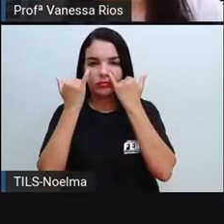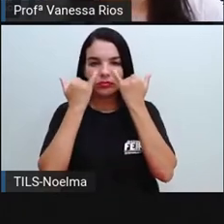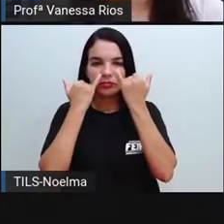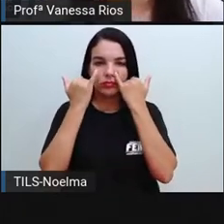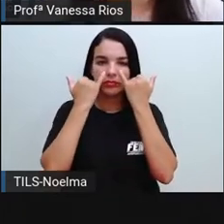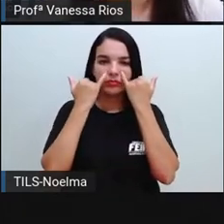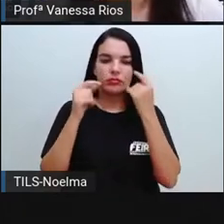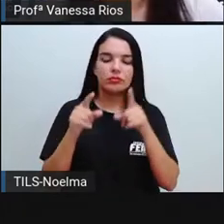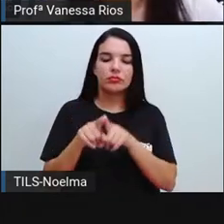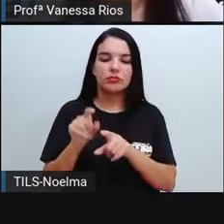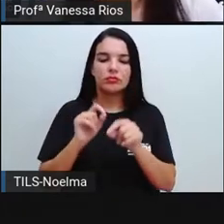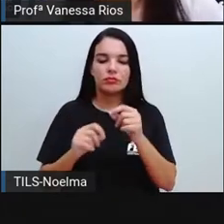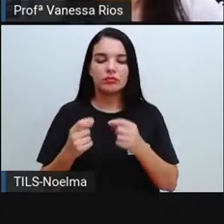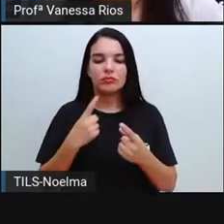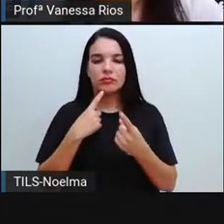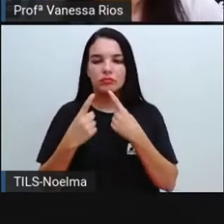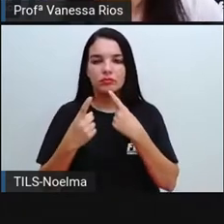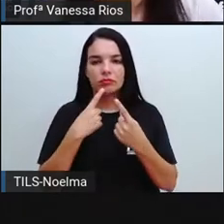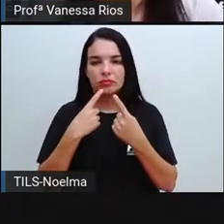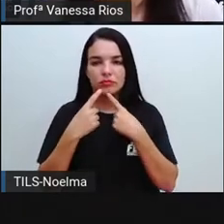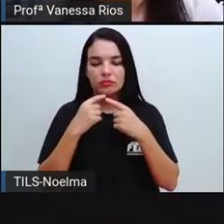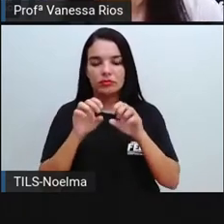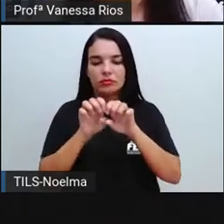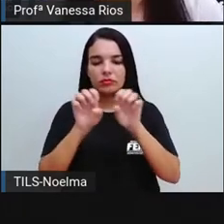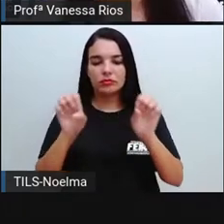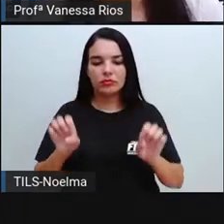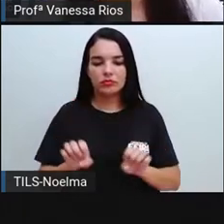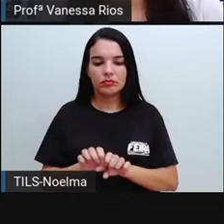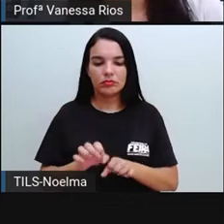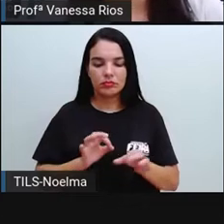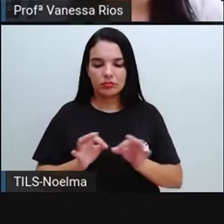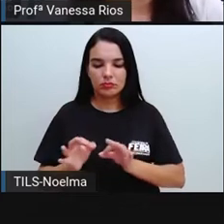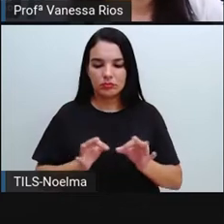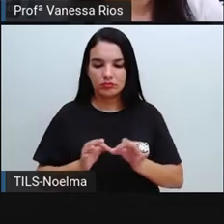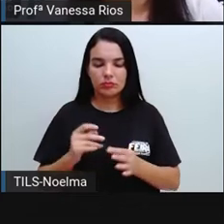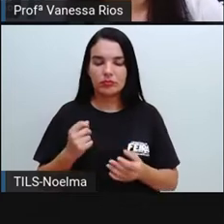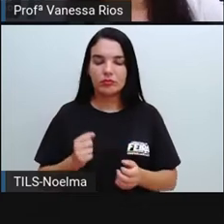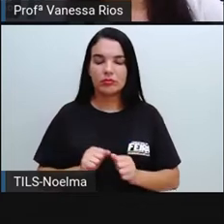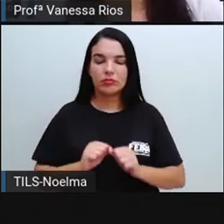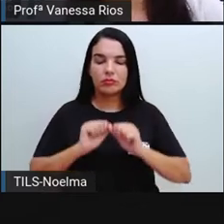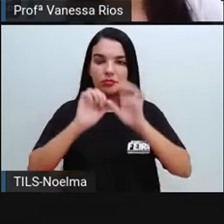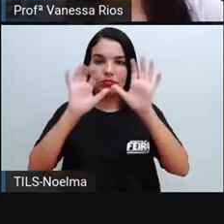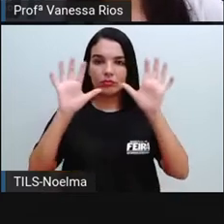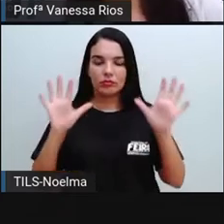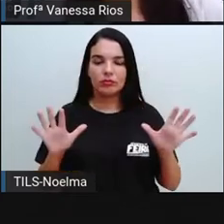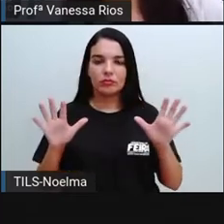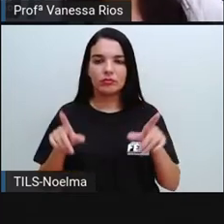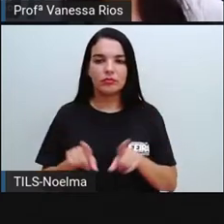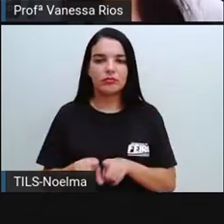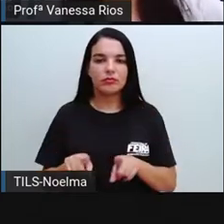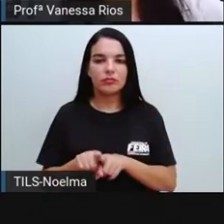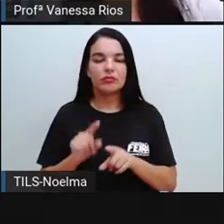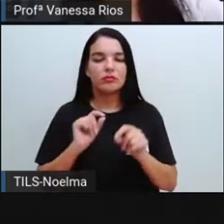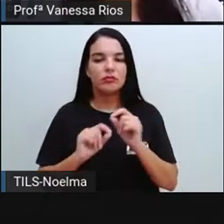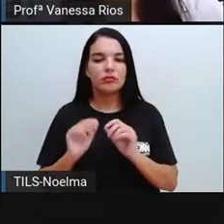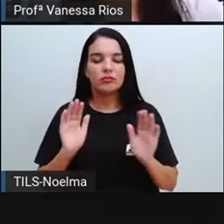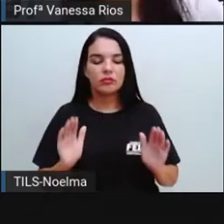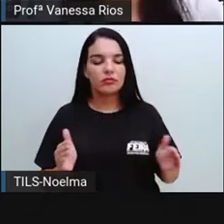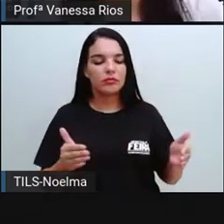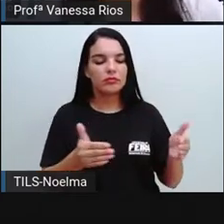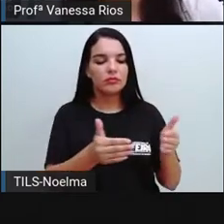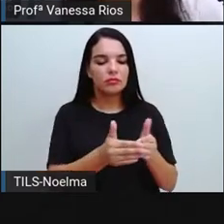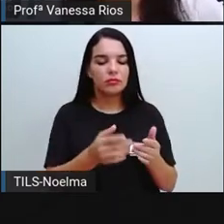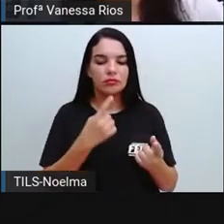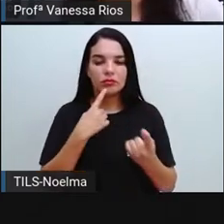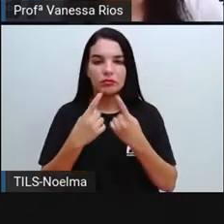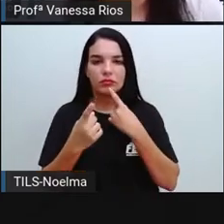a nossa entrevista seja estruturada de forma correta, de forma clara e que atinja os objetivos da